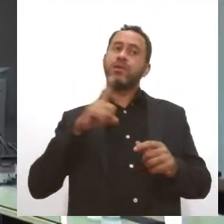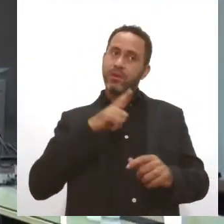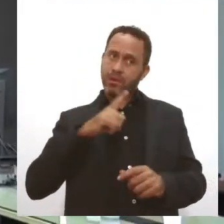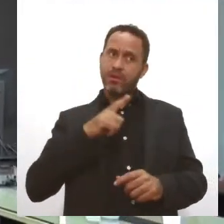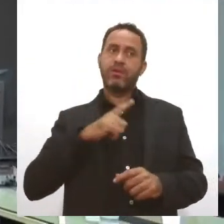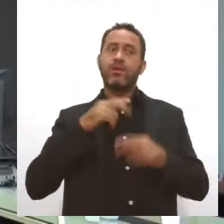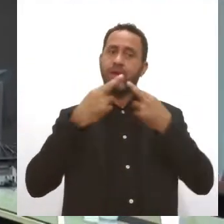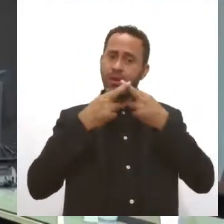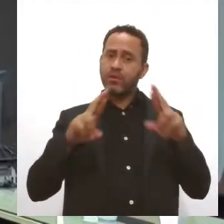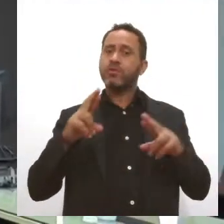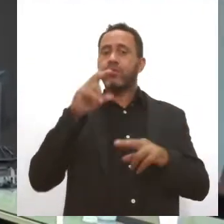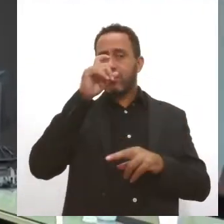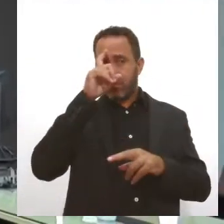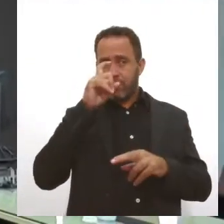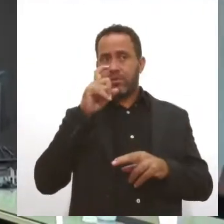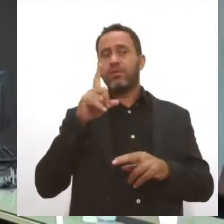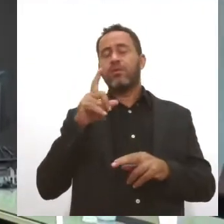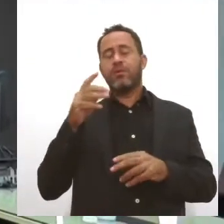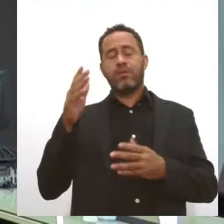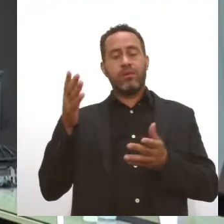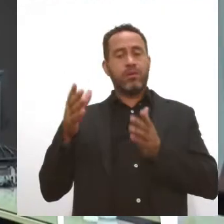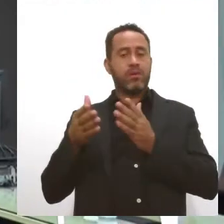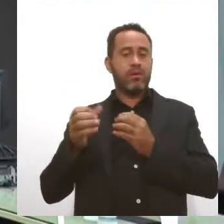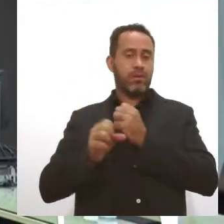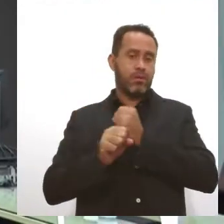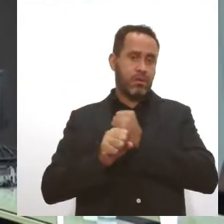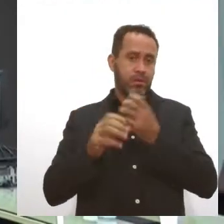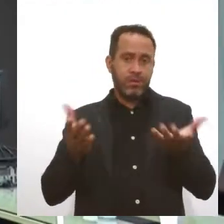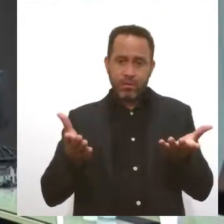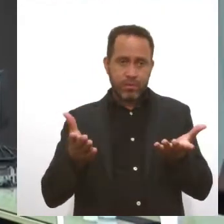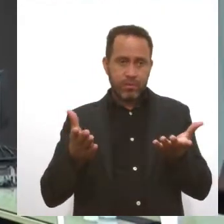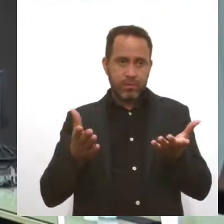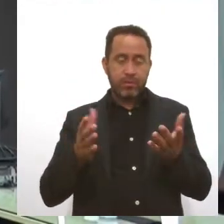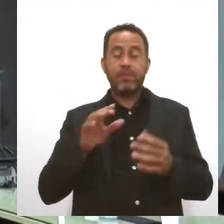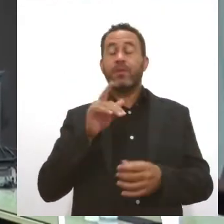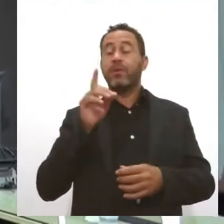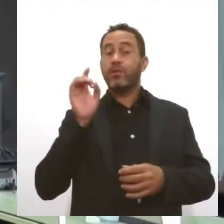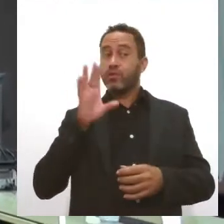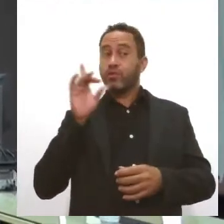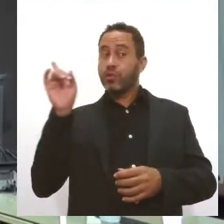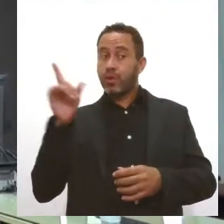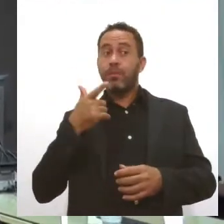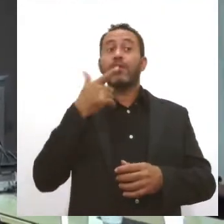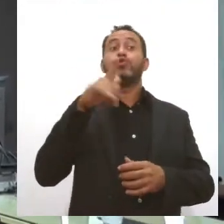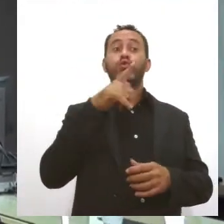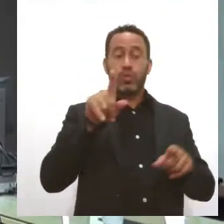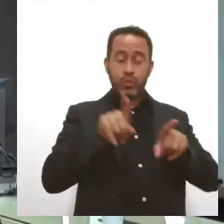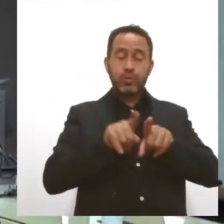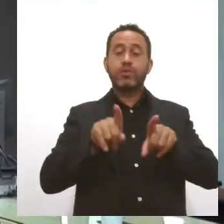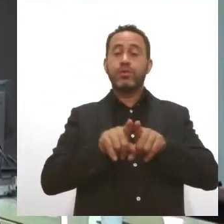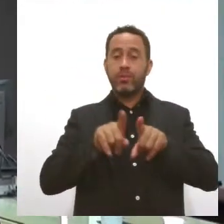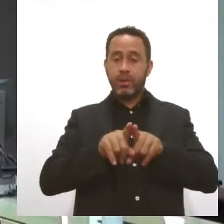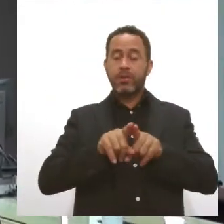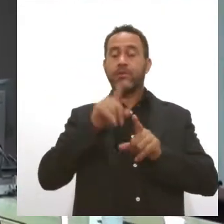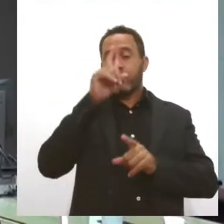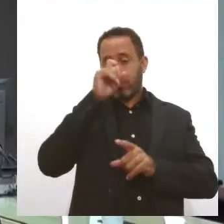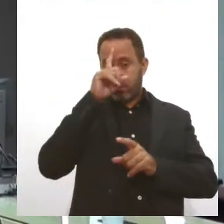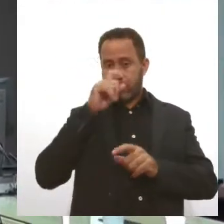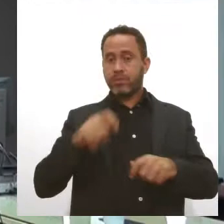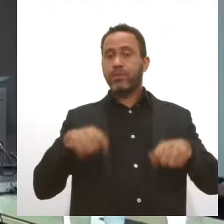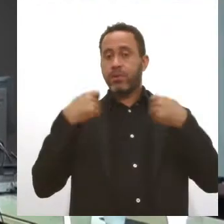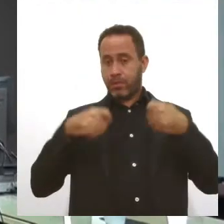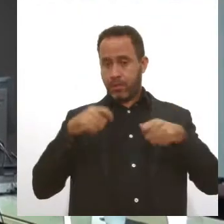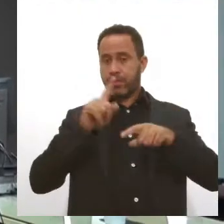resolvido há mais tempo. E a gente espera aí que não só João Gabriel, mas que outros pacientes que estejam no uso em situações delicadas,